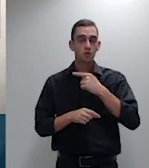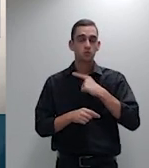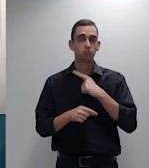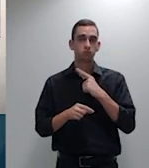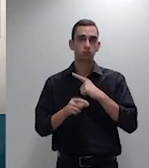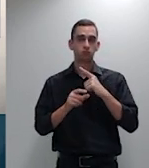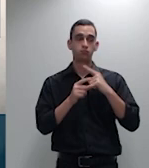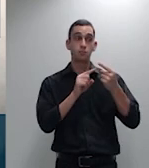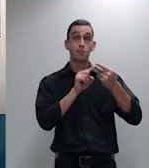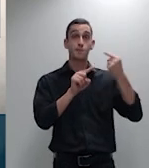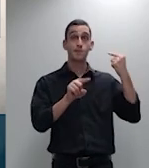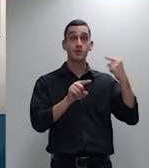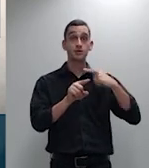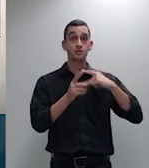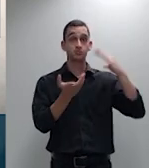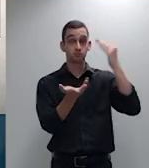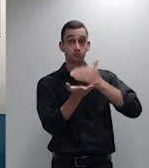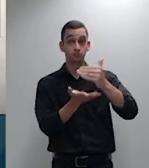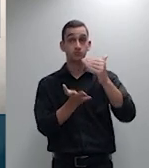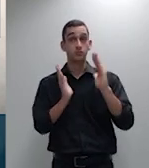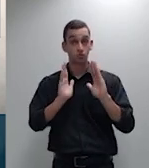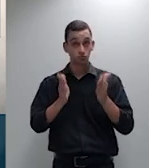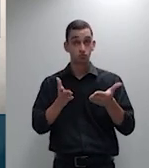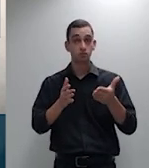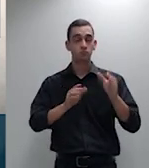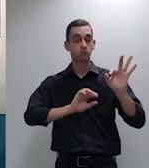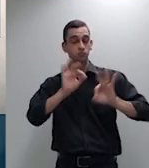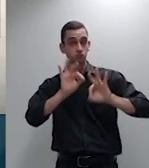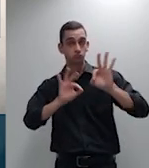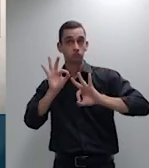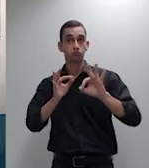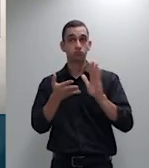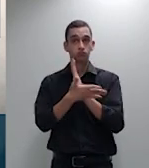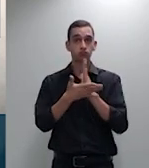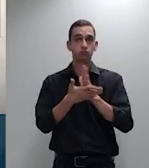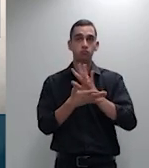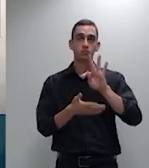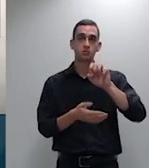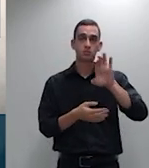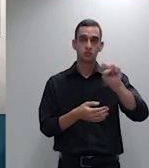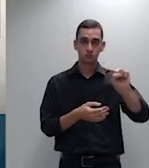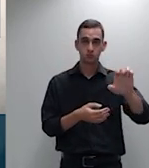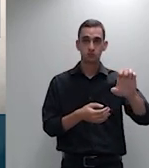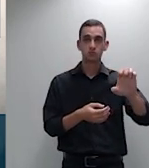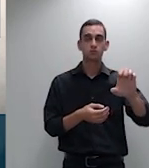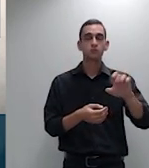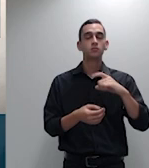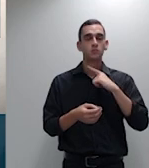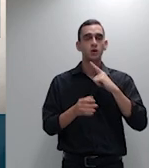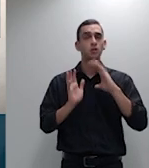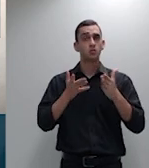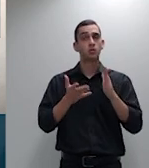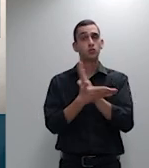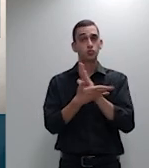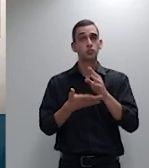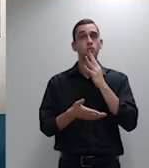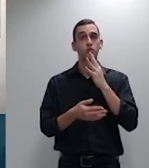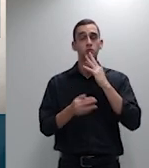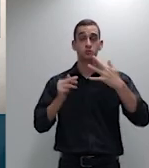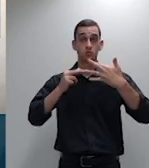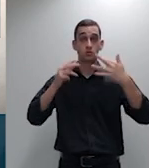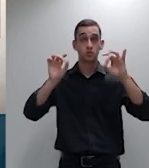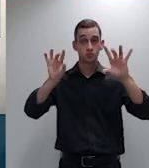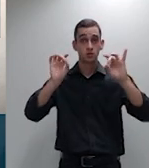estamos encaminhando a fixação da tese e dessa maneira eu estou conhecendo parcialmente do recurso especial e nessa extensão negando-lhe